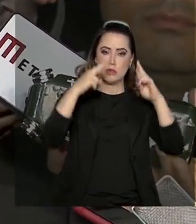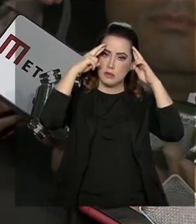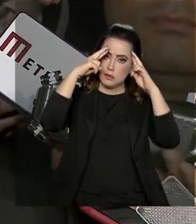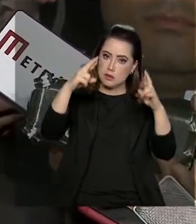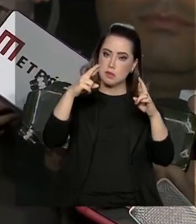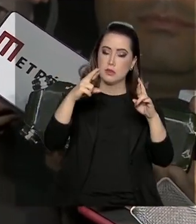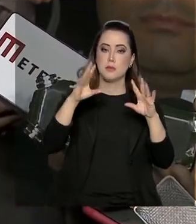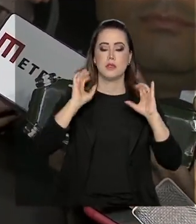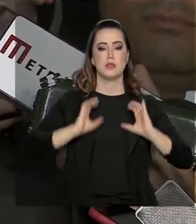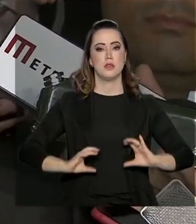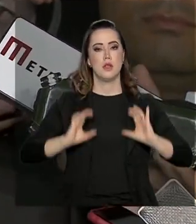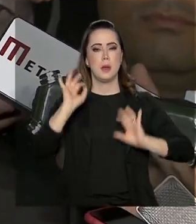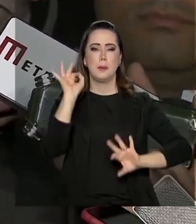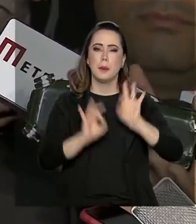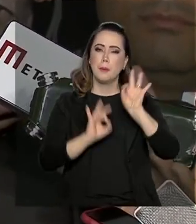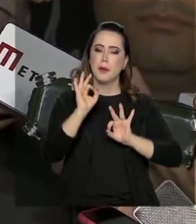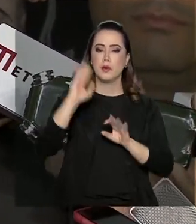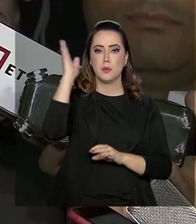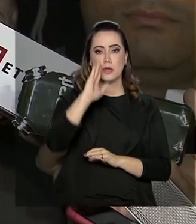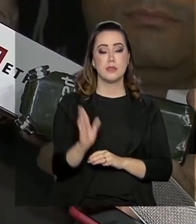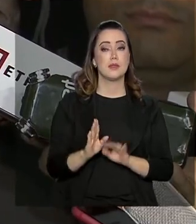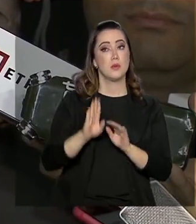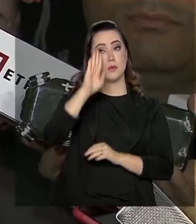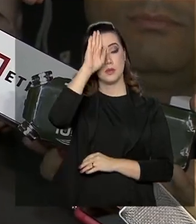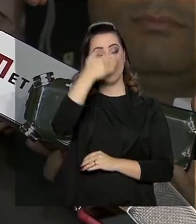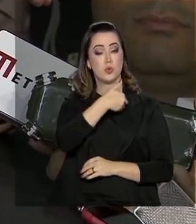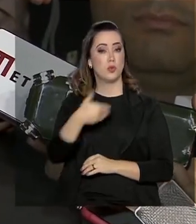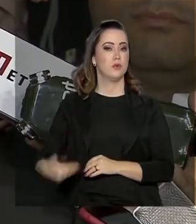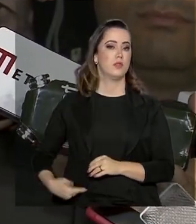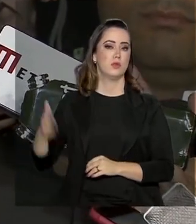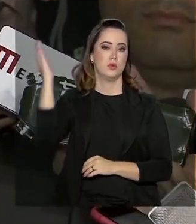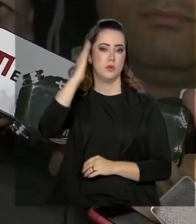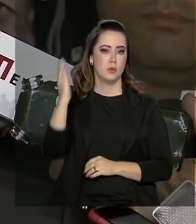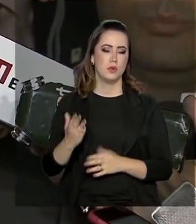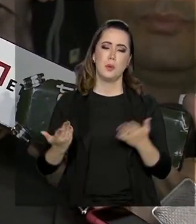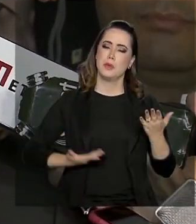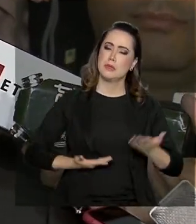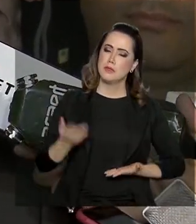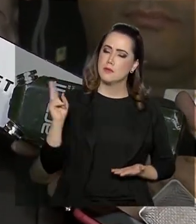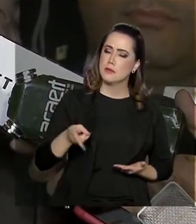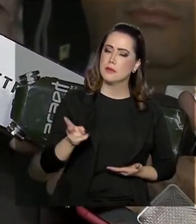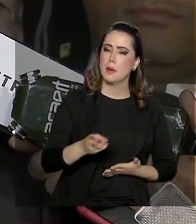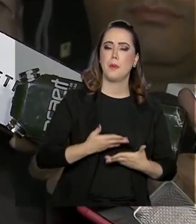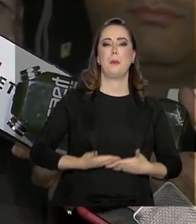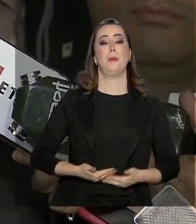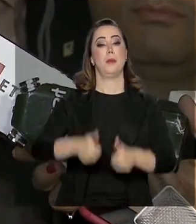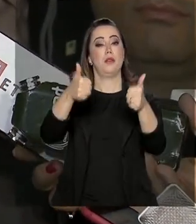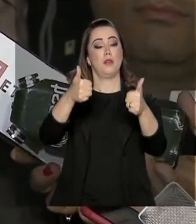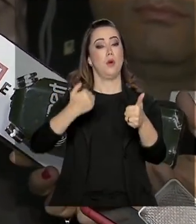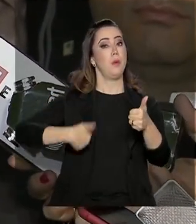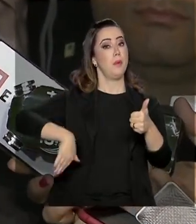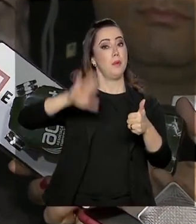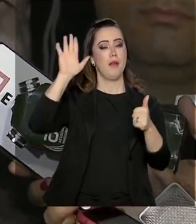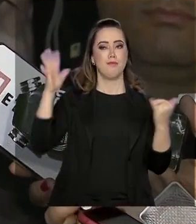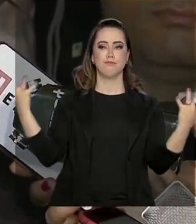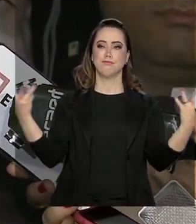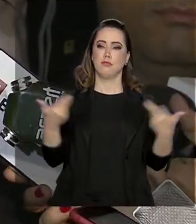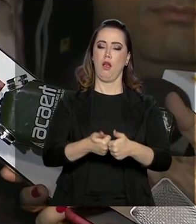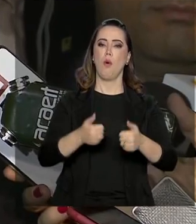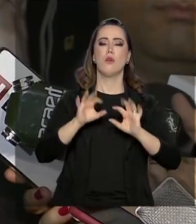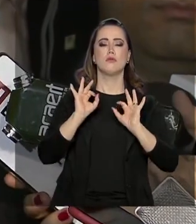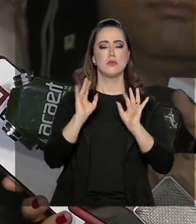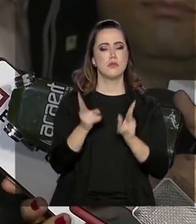a cidadania e que prepara o Brasil e principalmente o governo brasileiro para servir cada dia melhor, com mais qualidade, com